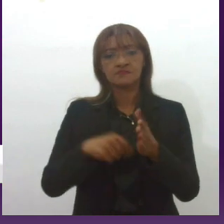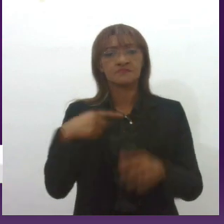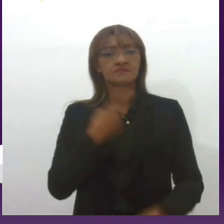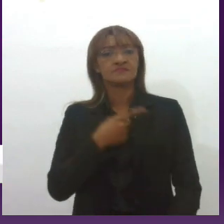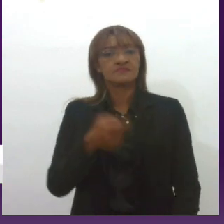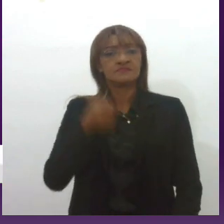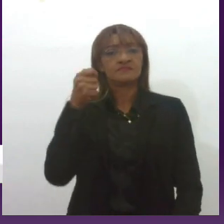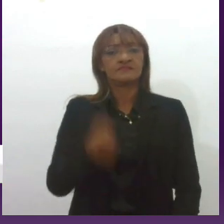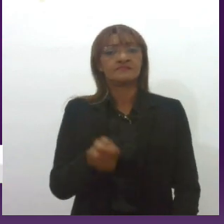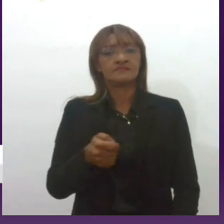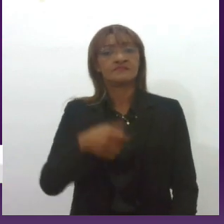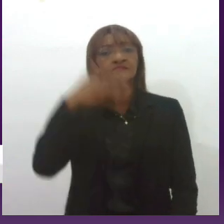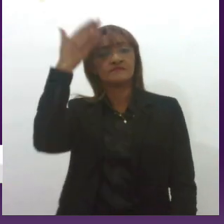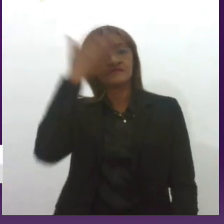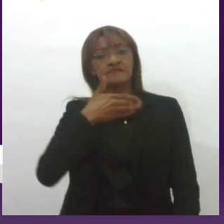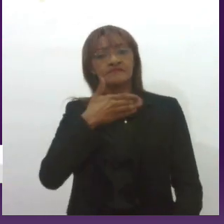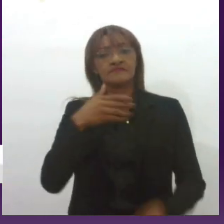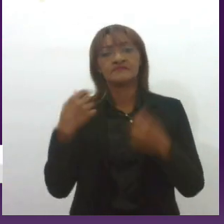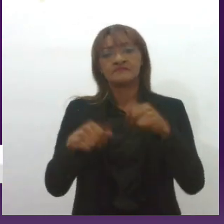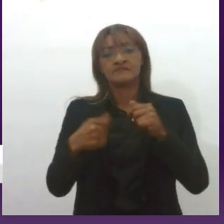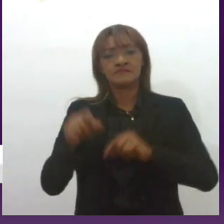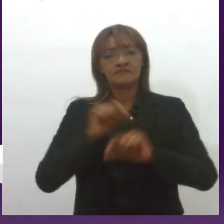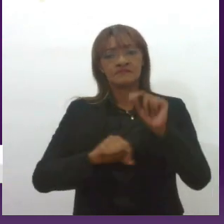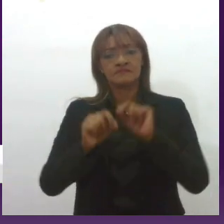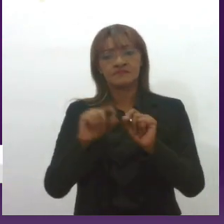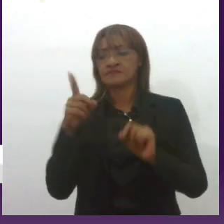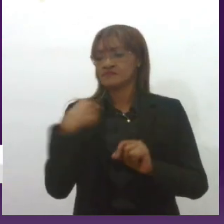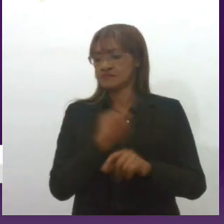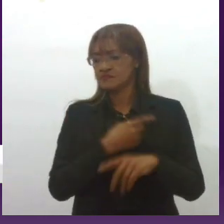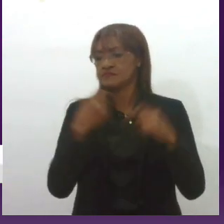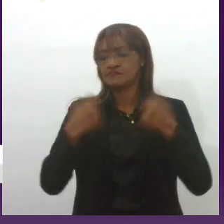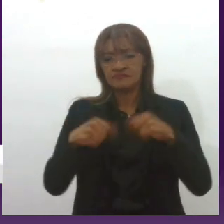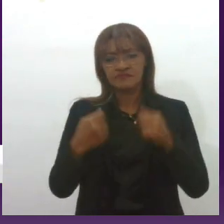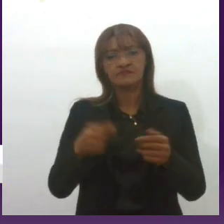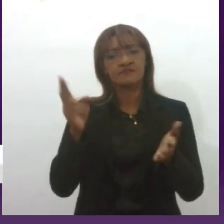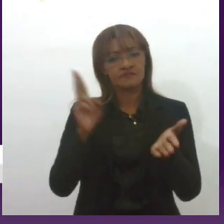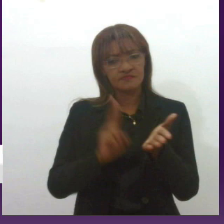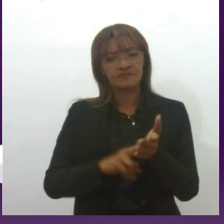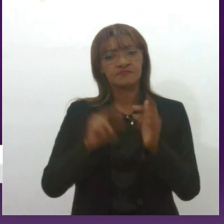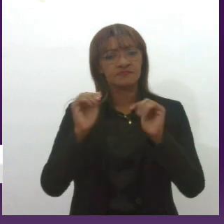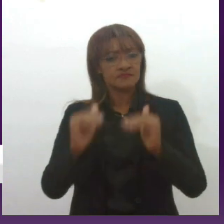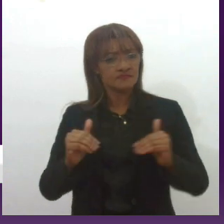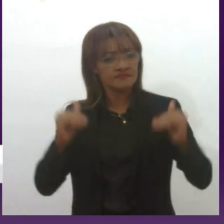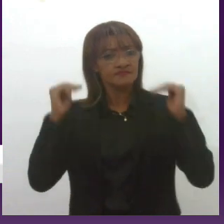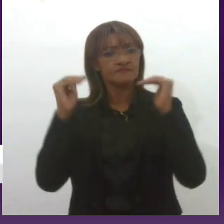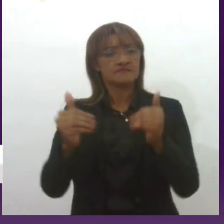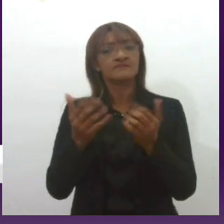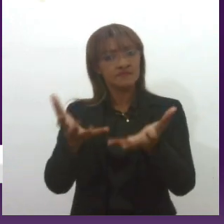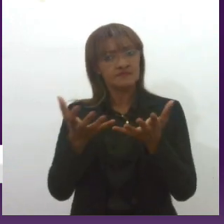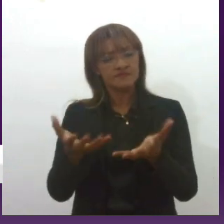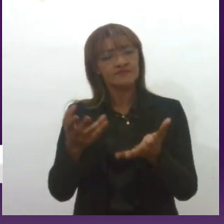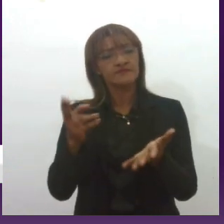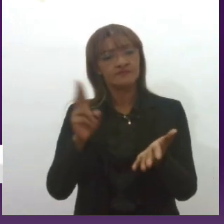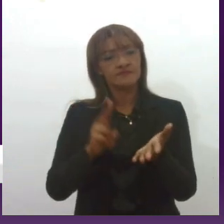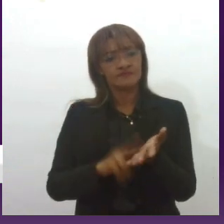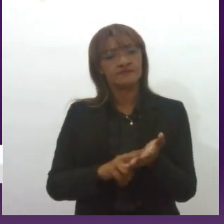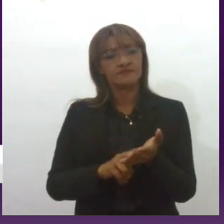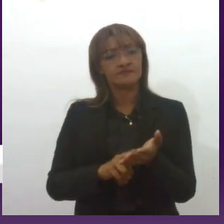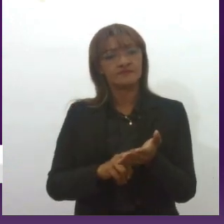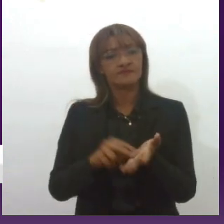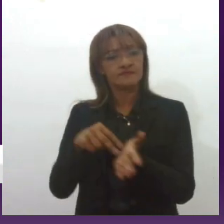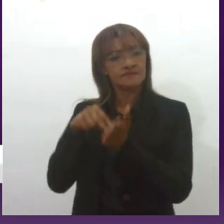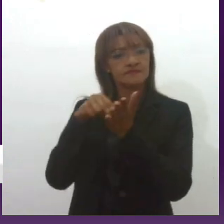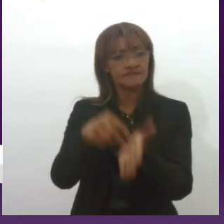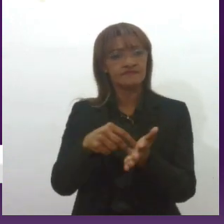precisou provar a cada dia que a gente precisava avançar, que ali era o nosso espaço, e que eu queria ocupar o espaço sim, e que iria ocupar o espaço